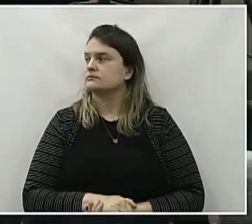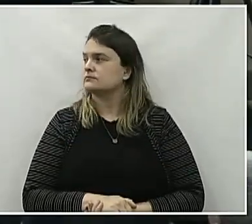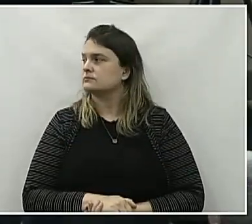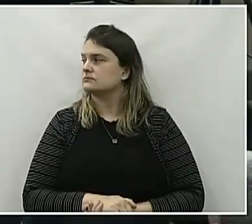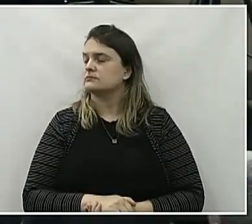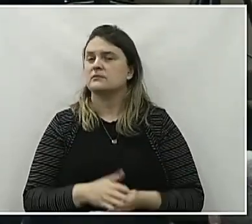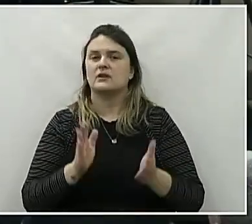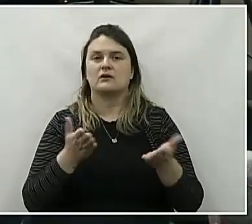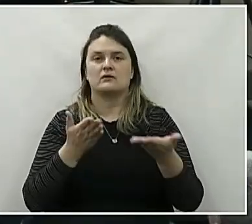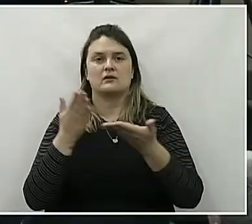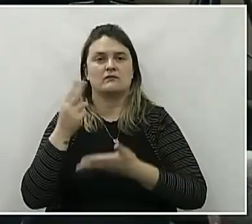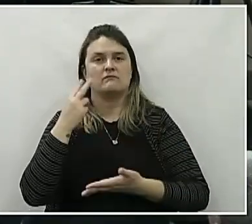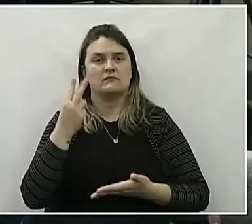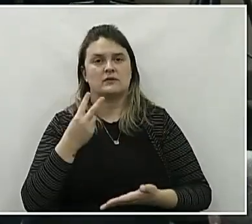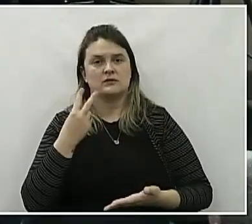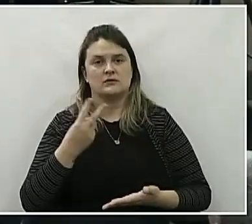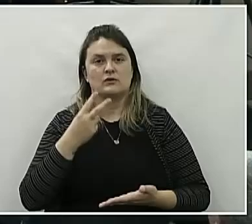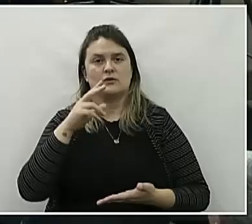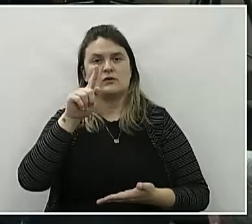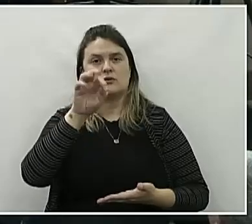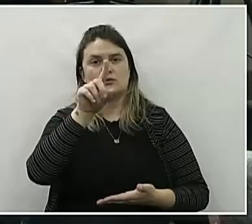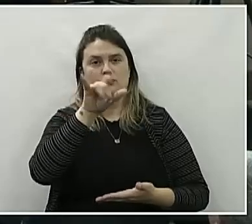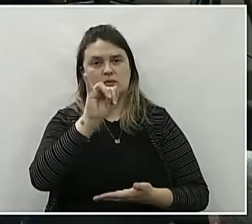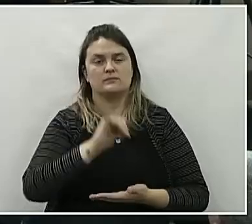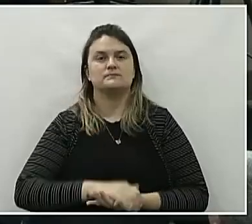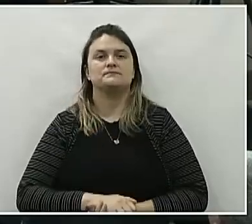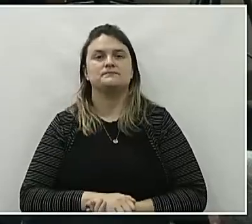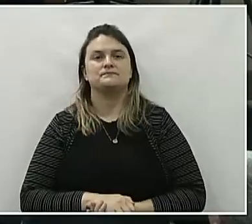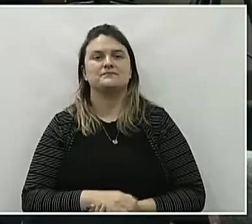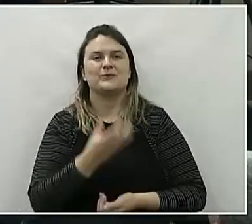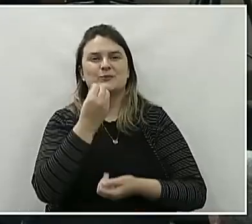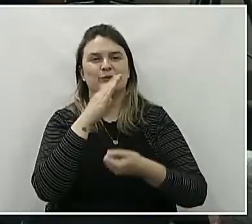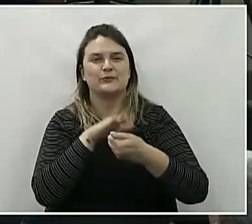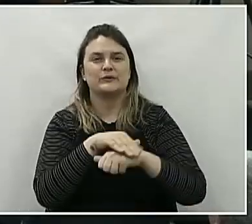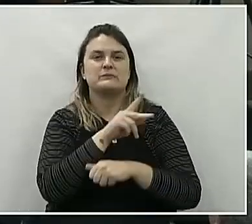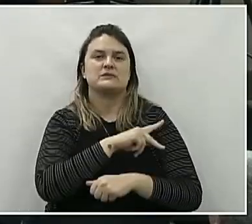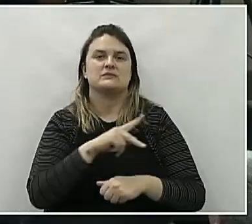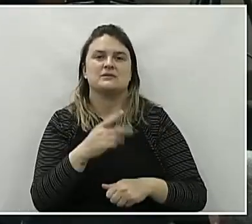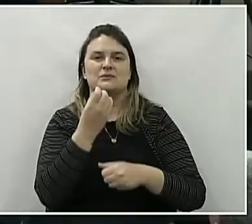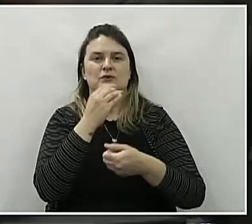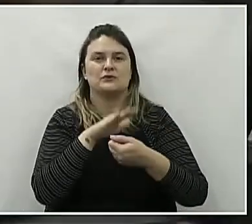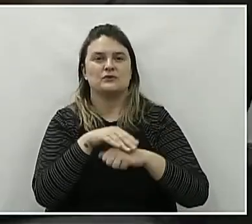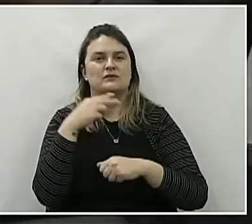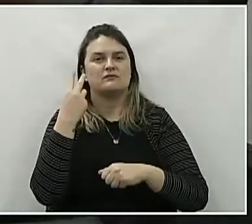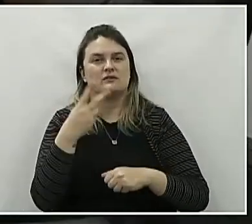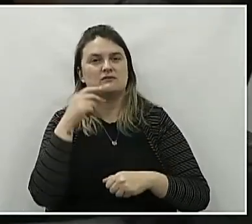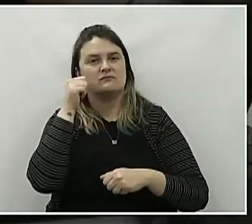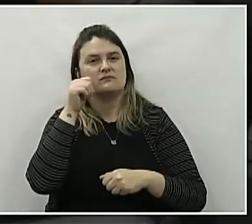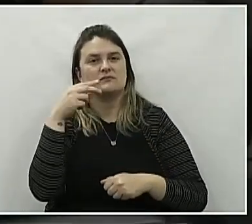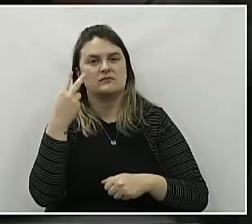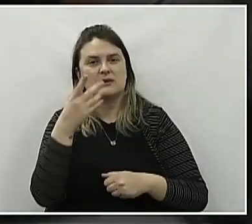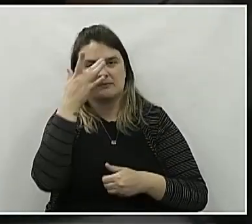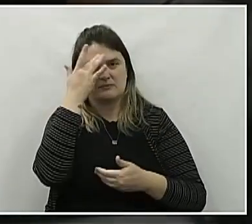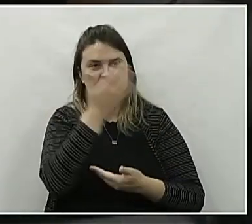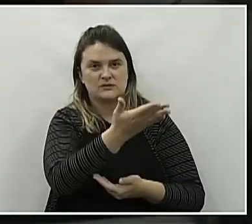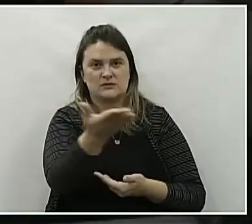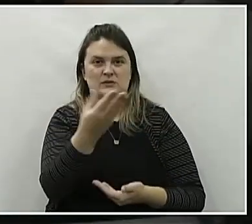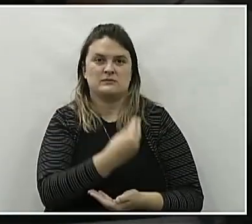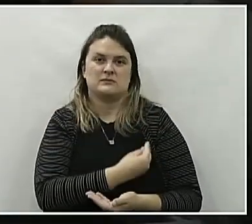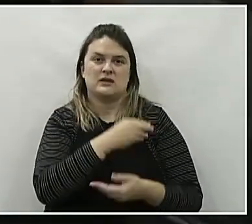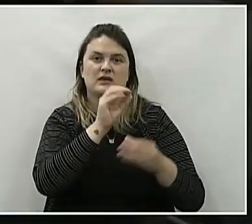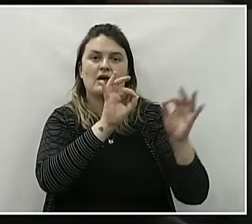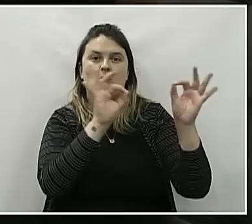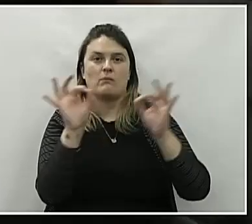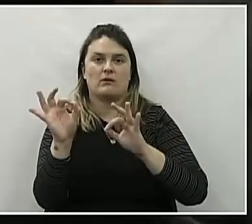Com a palavra, o vereador Edenilson de Godoy. Boa noite, presidente. Boa noite, vereadores, vereadora, público presente, quem nos